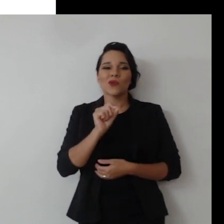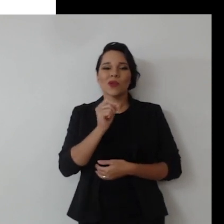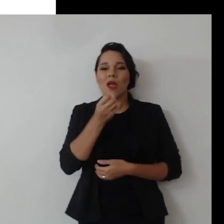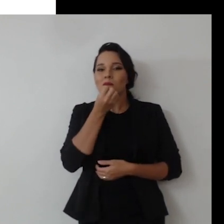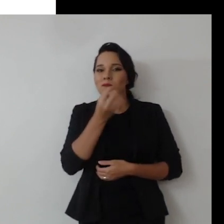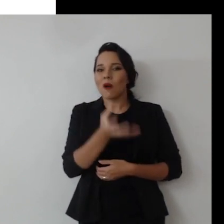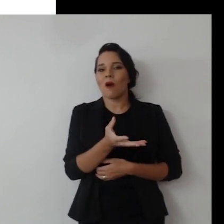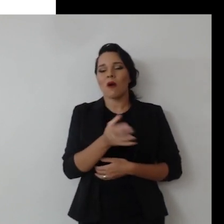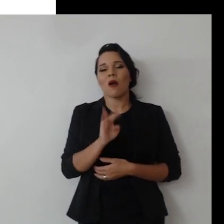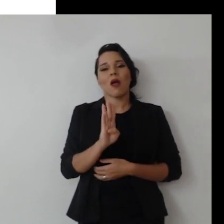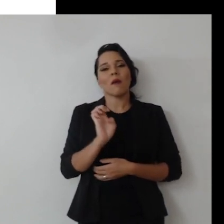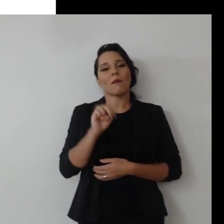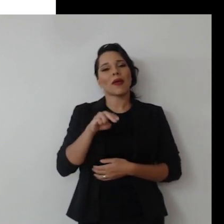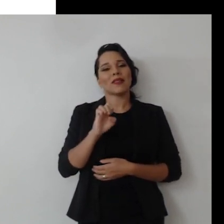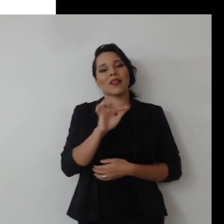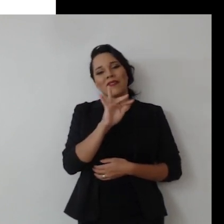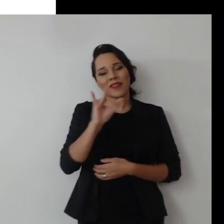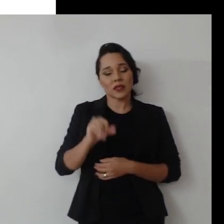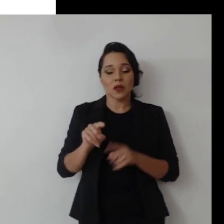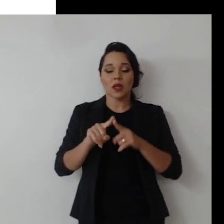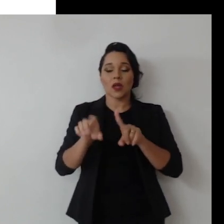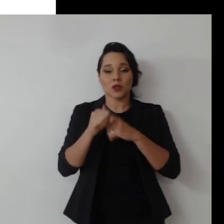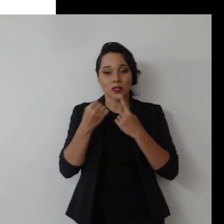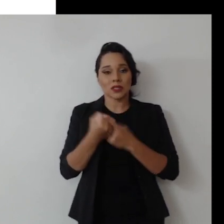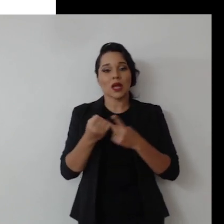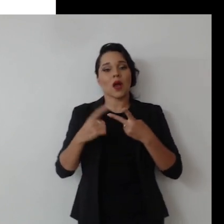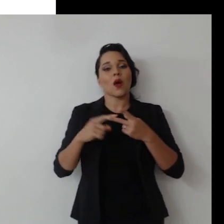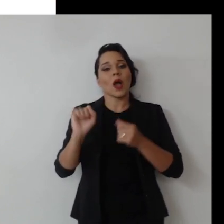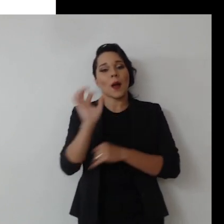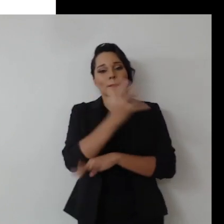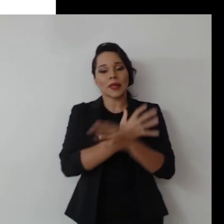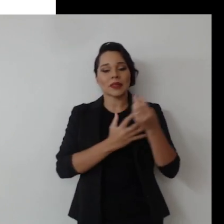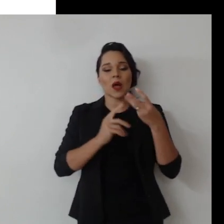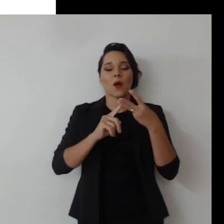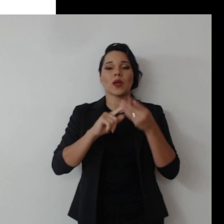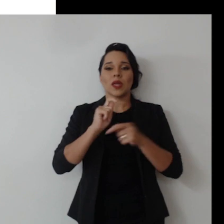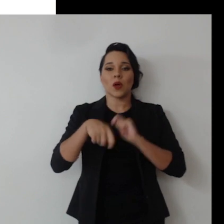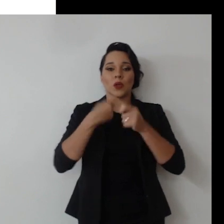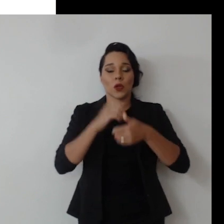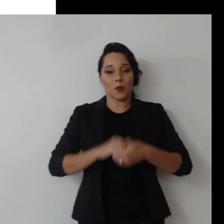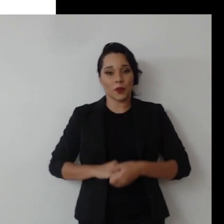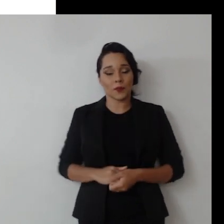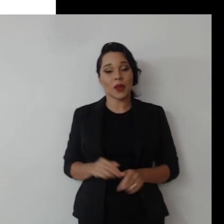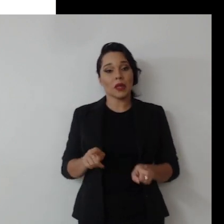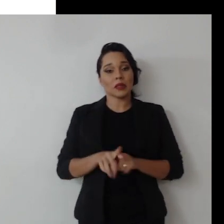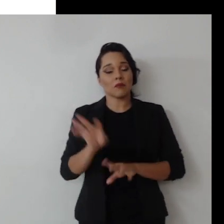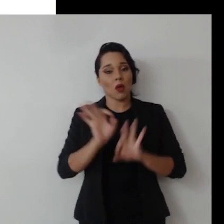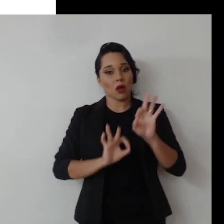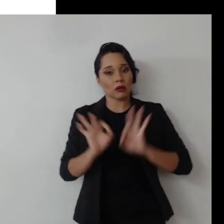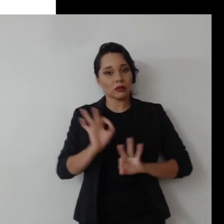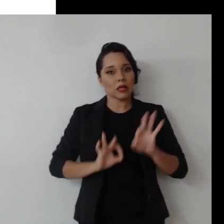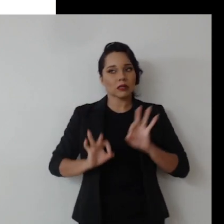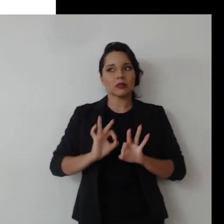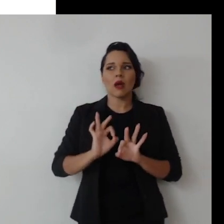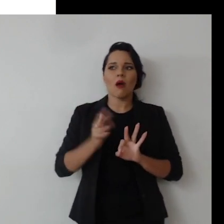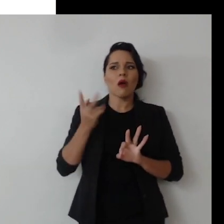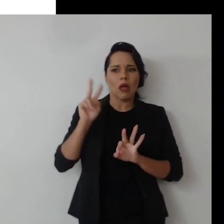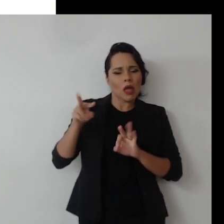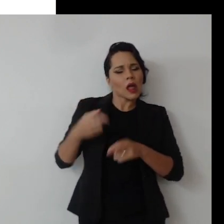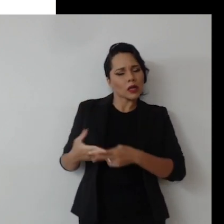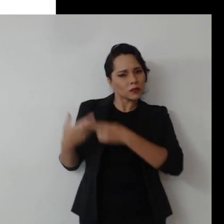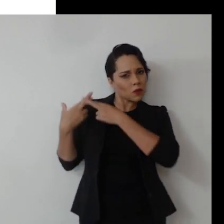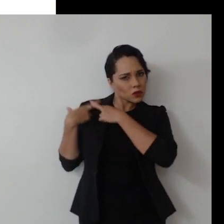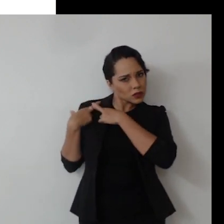benefícios que eu acabei de falar, os sociais, ambientais e econômicos para os cidadãos, fazer com que a organização pareça ser